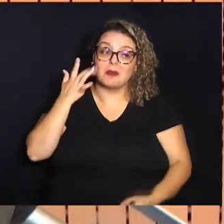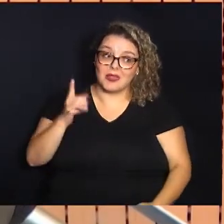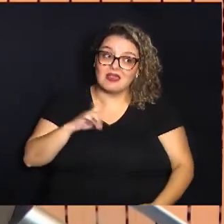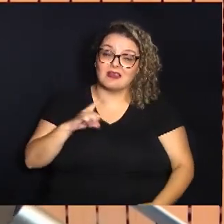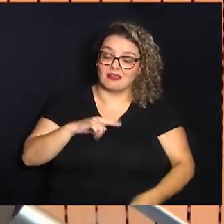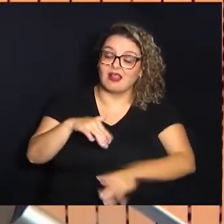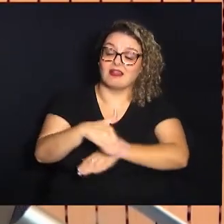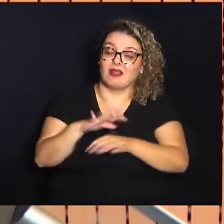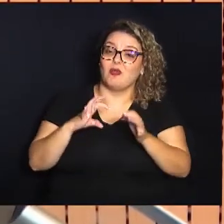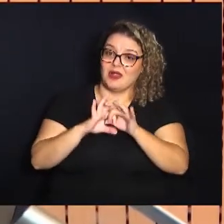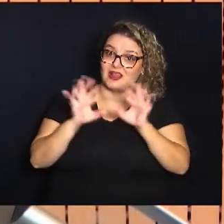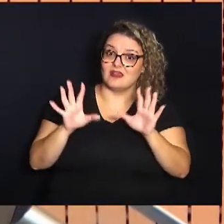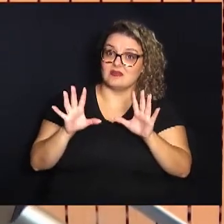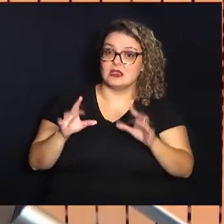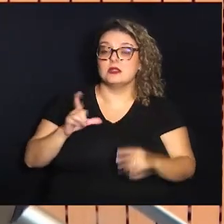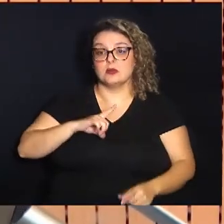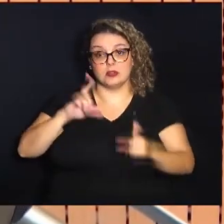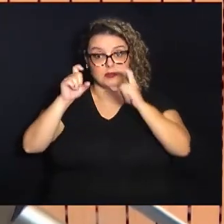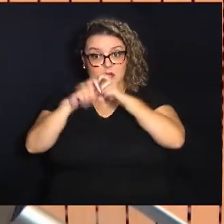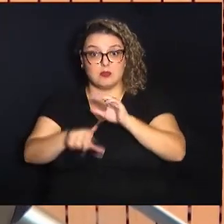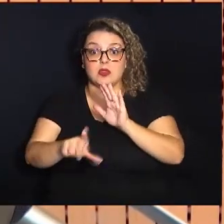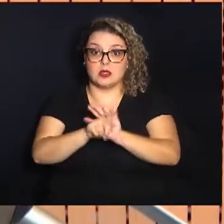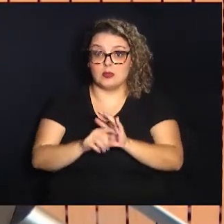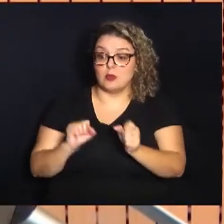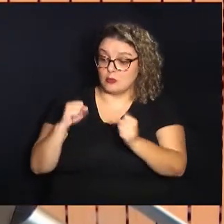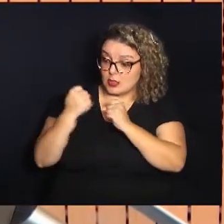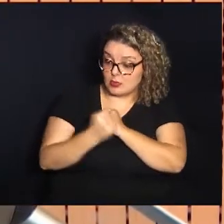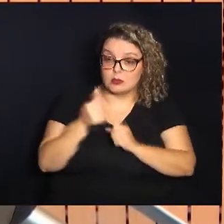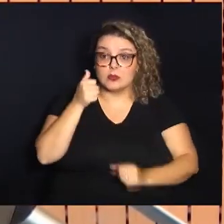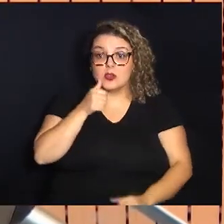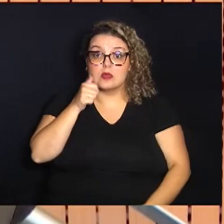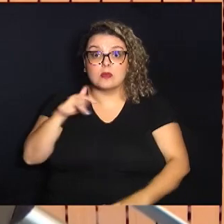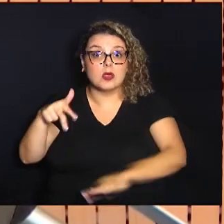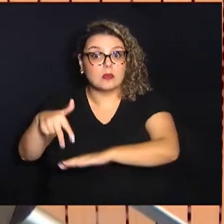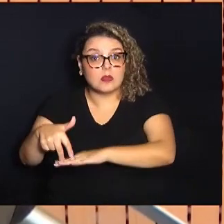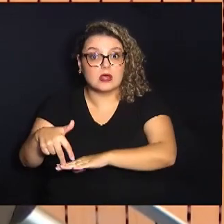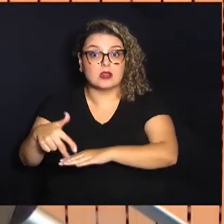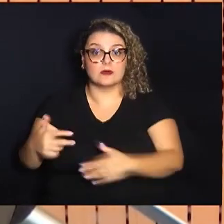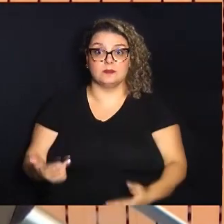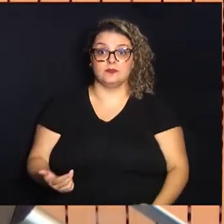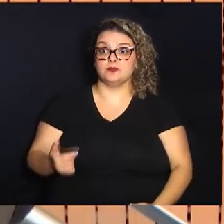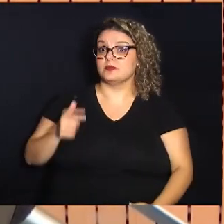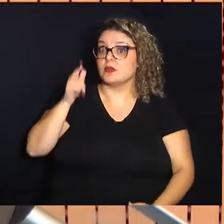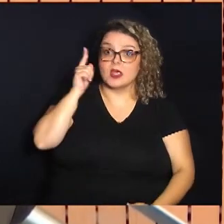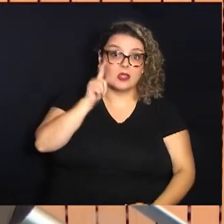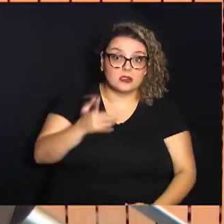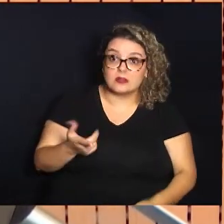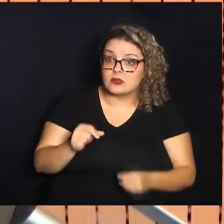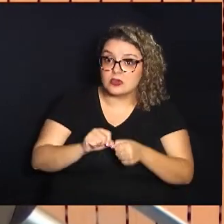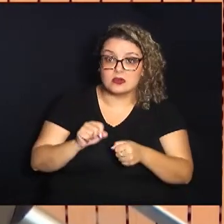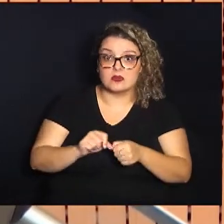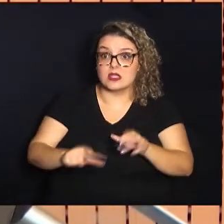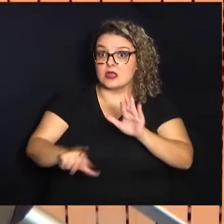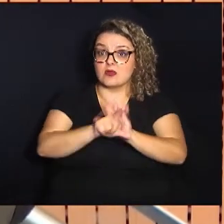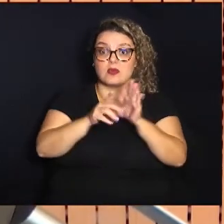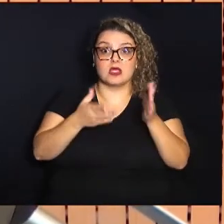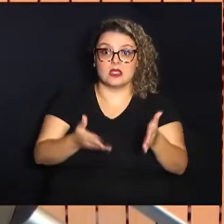você trabalhar com uma lei que foi feita para proteger uma mulher e você não consegue fazer com que essa lei